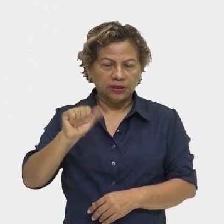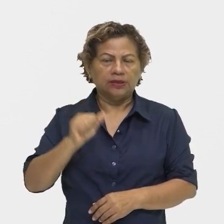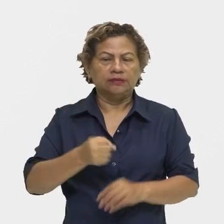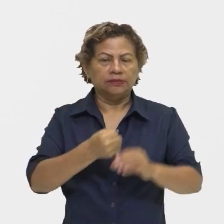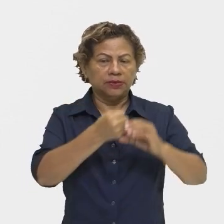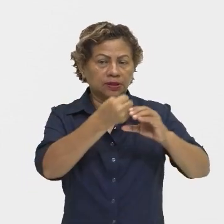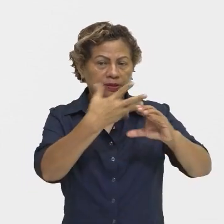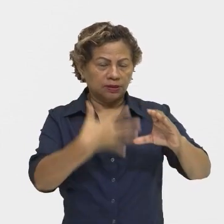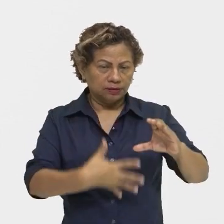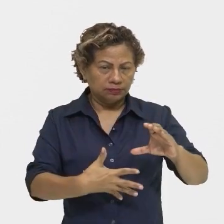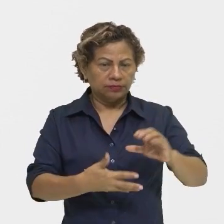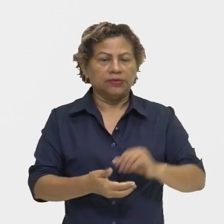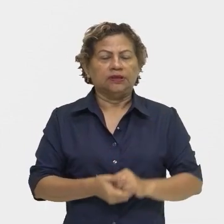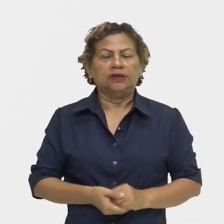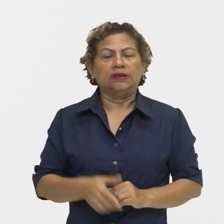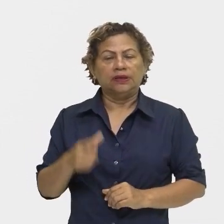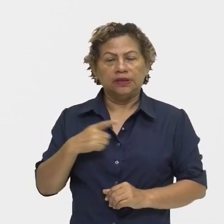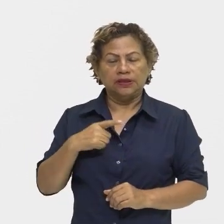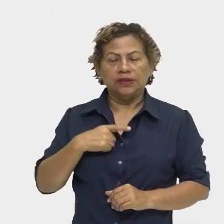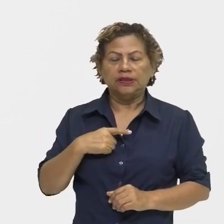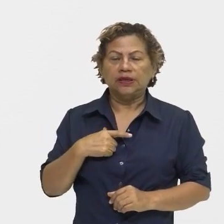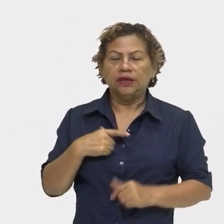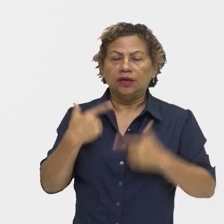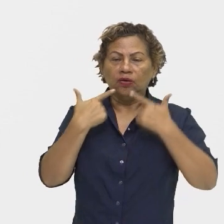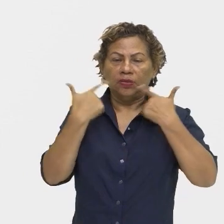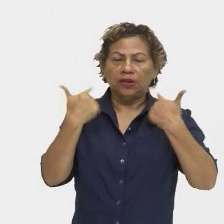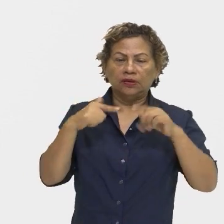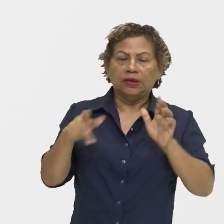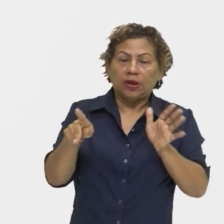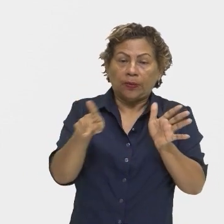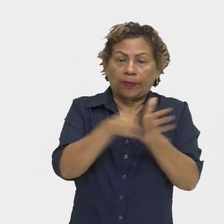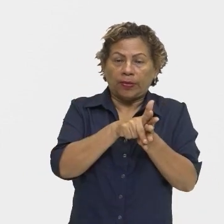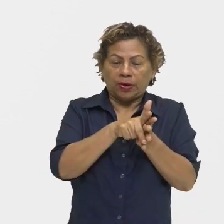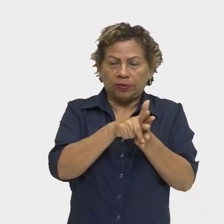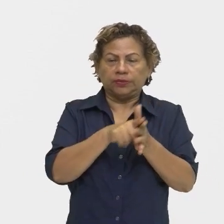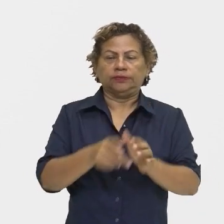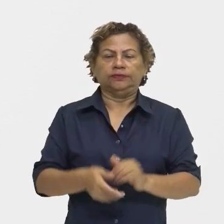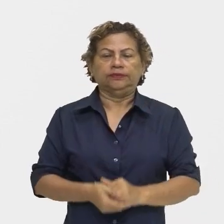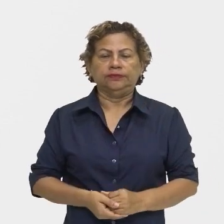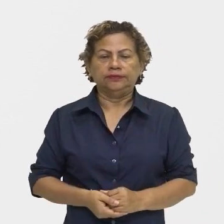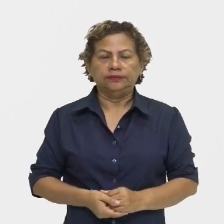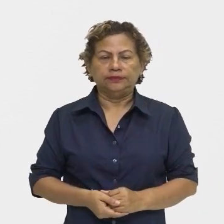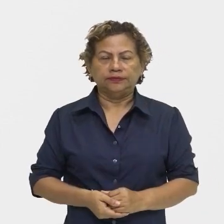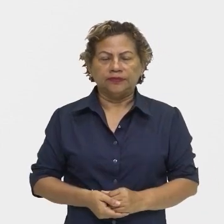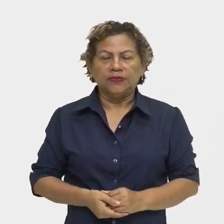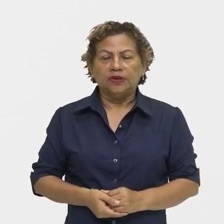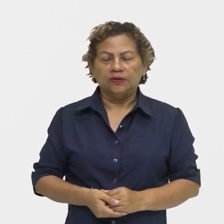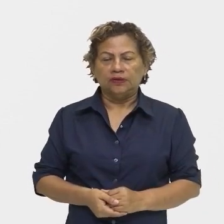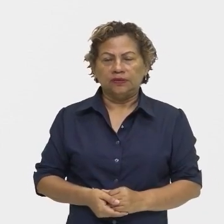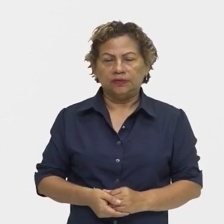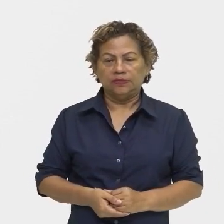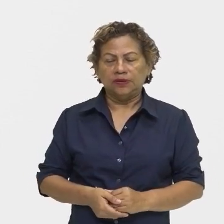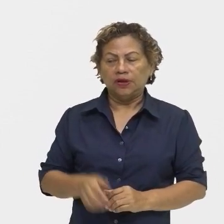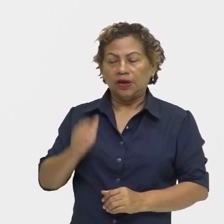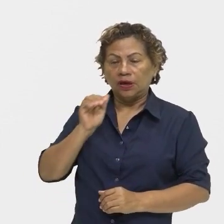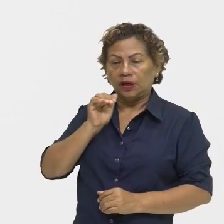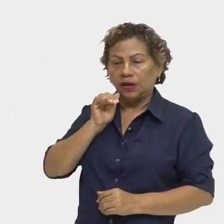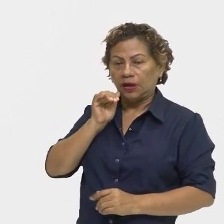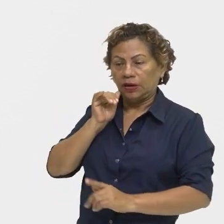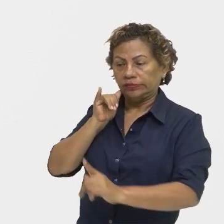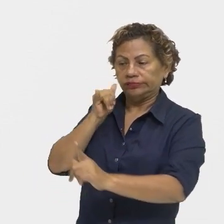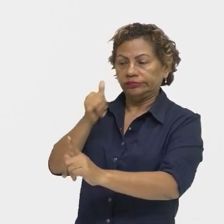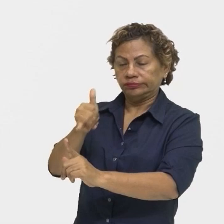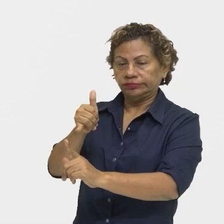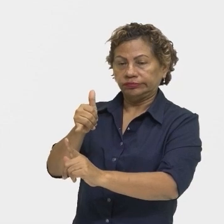uso da metalinguagem, ou seja, a linguagem que se refere a ela mesma. Dessa forma, o emissor explica um código utilizando o próprio